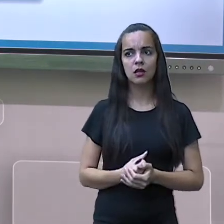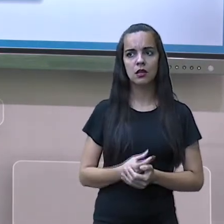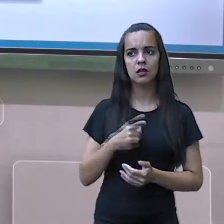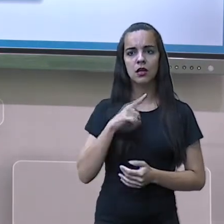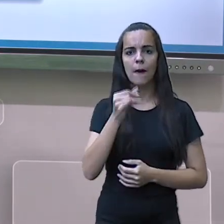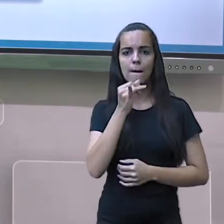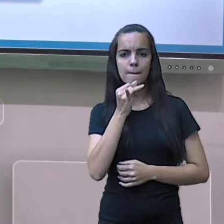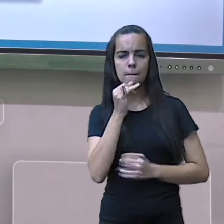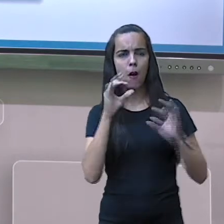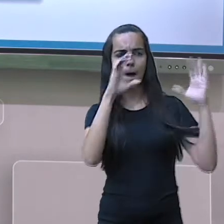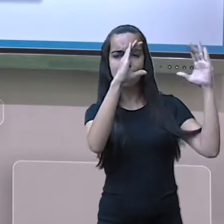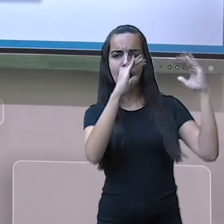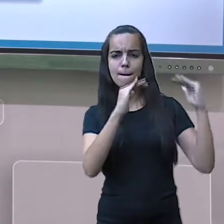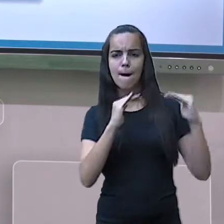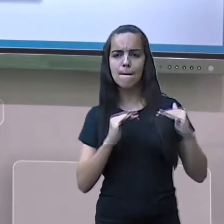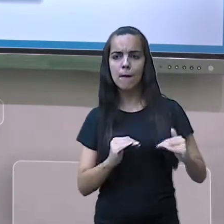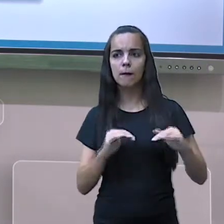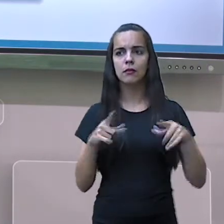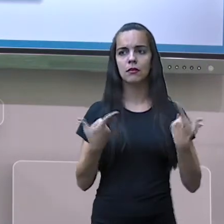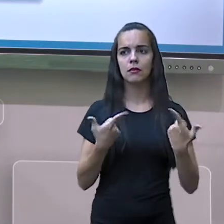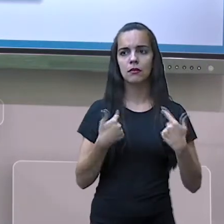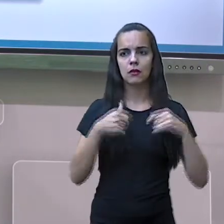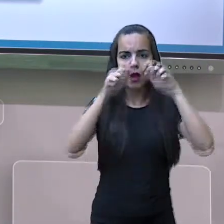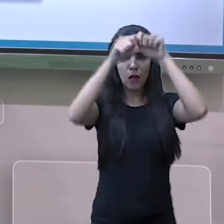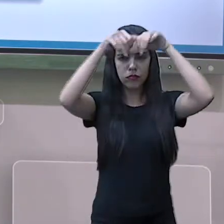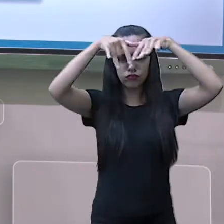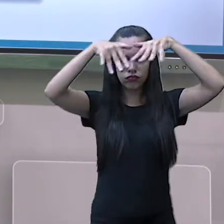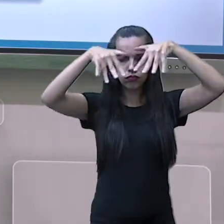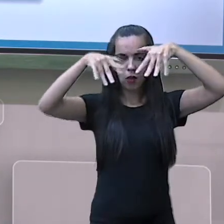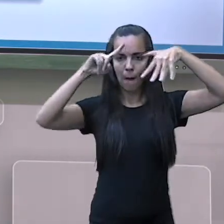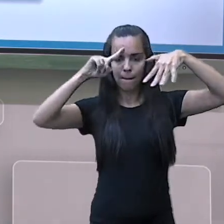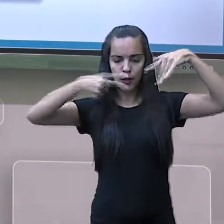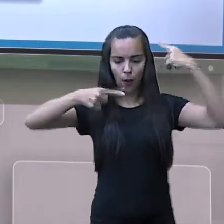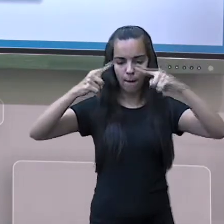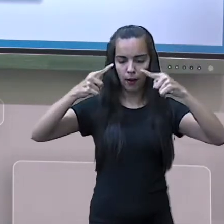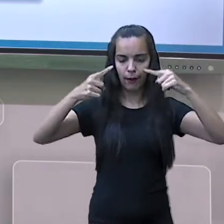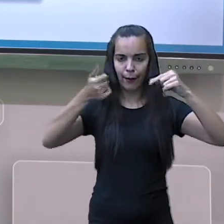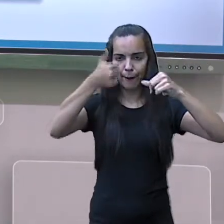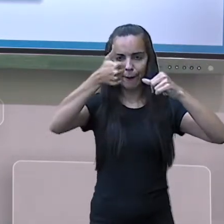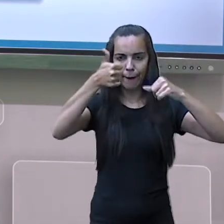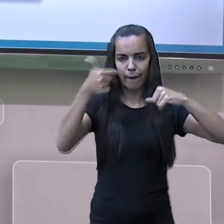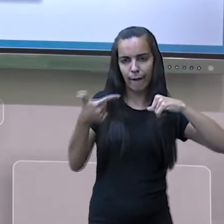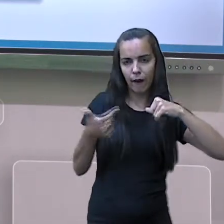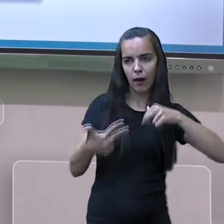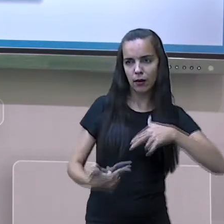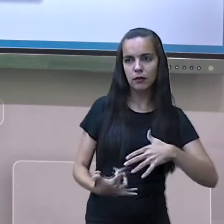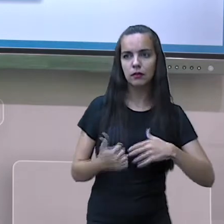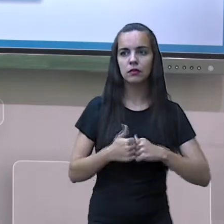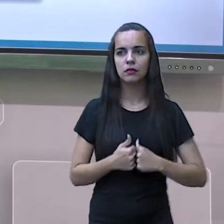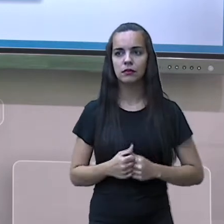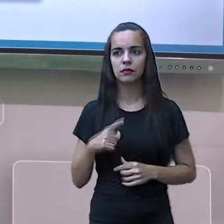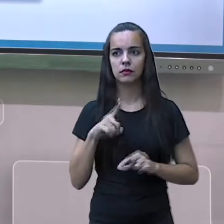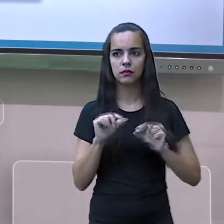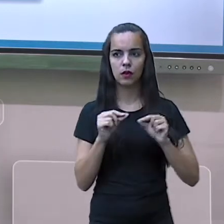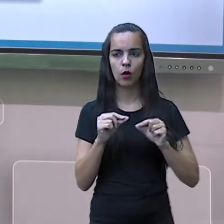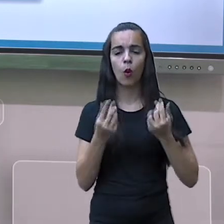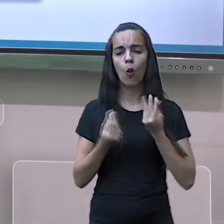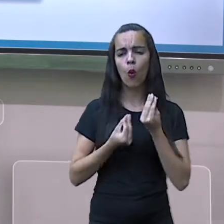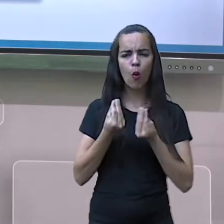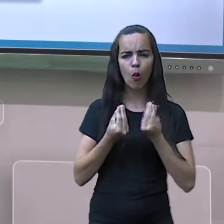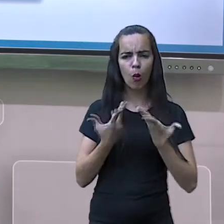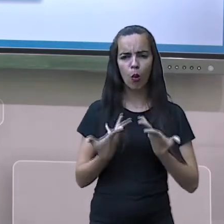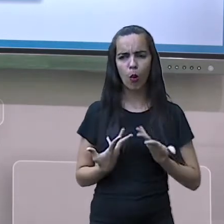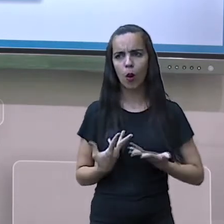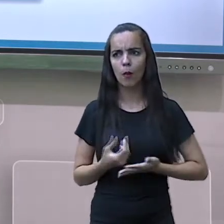comando, não é isso? Uma cadeia de comandos. Então, se é uma hierarquia, se é uma cadeia de